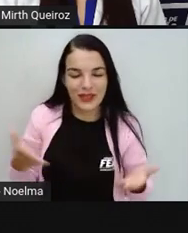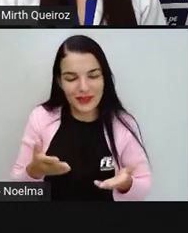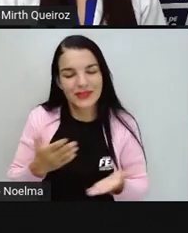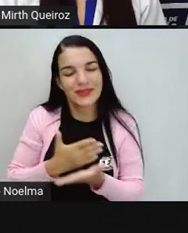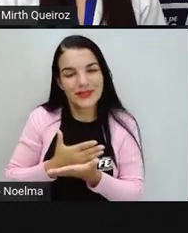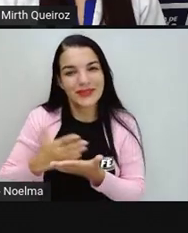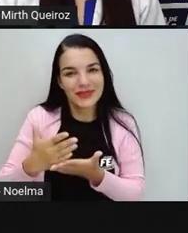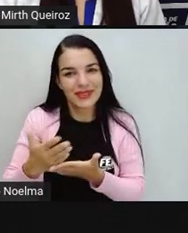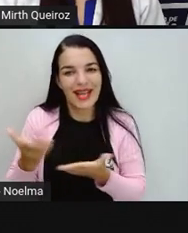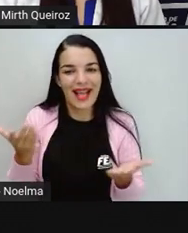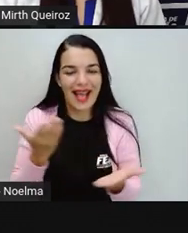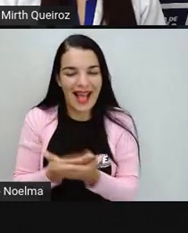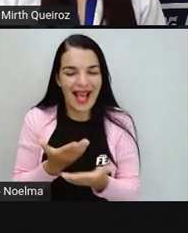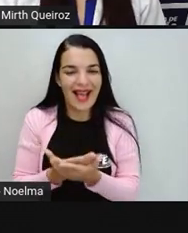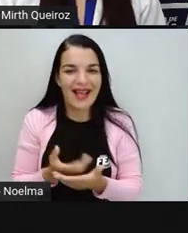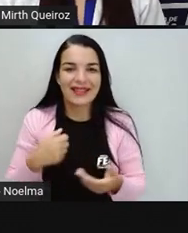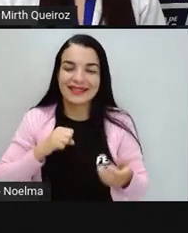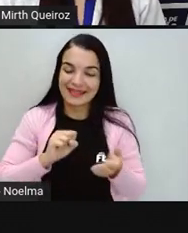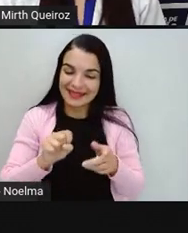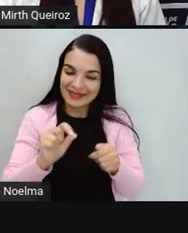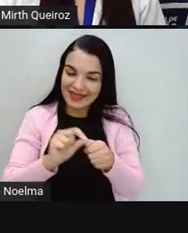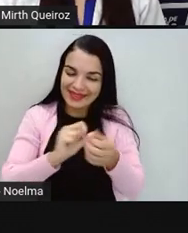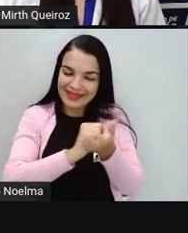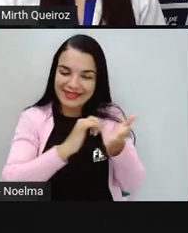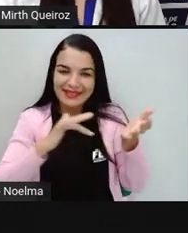desenvolver as nossas atividades.